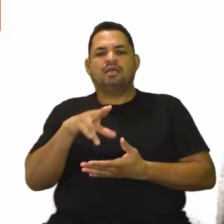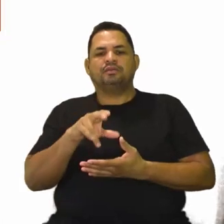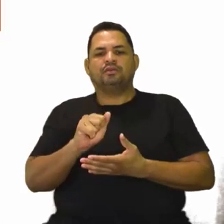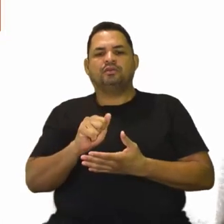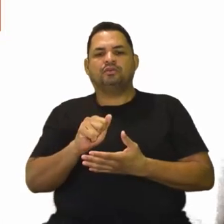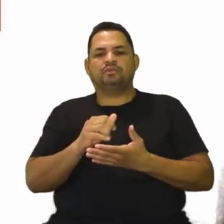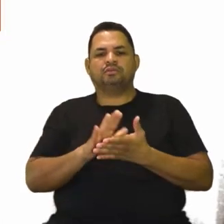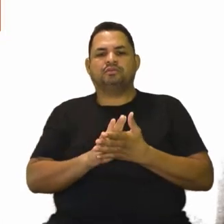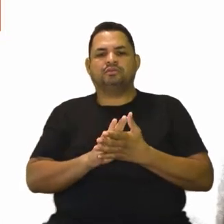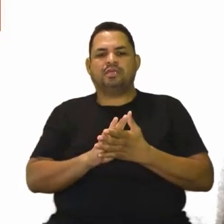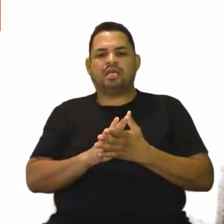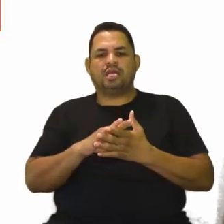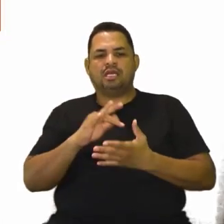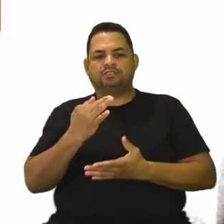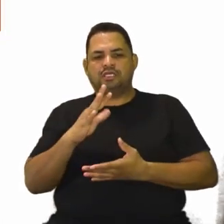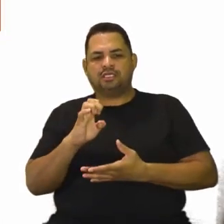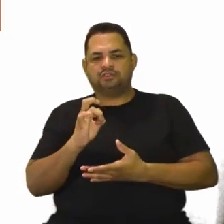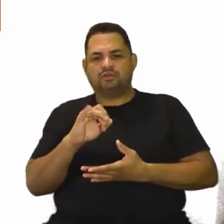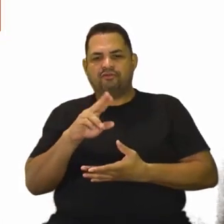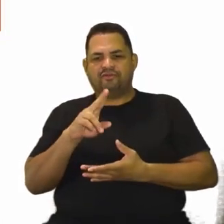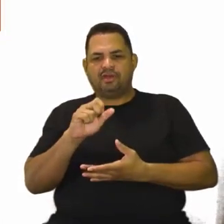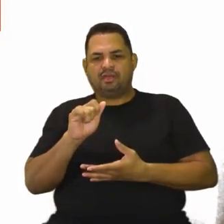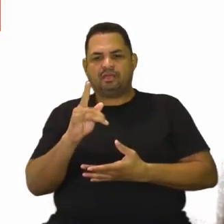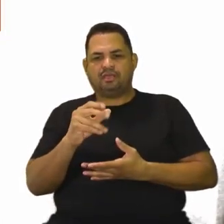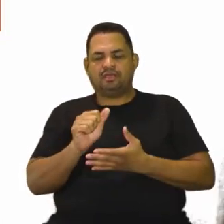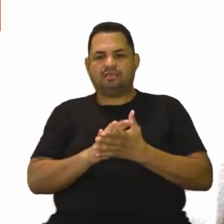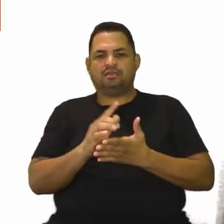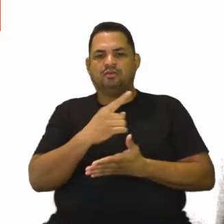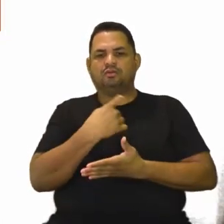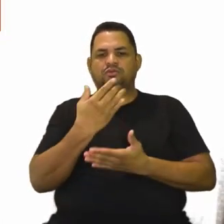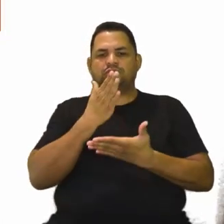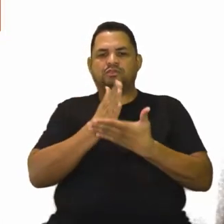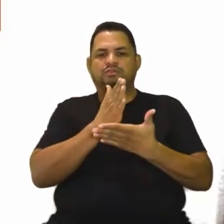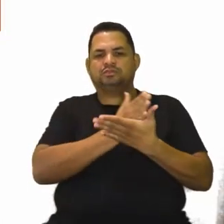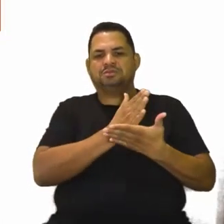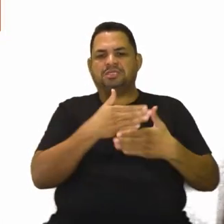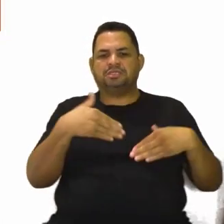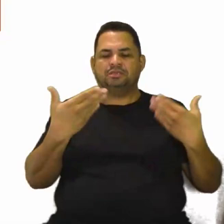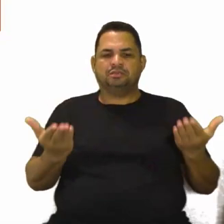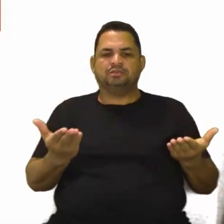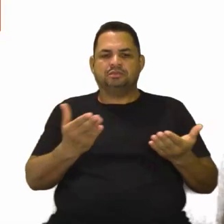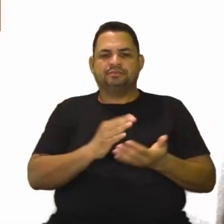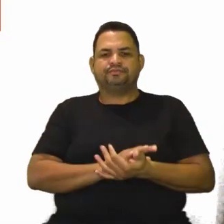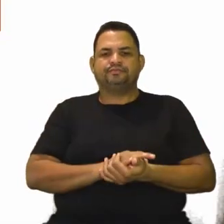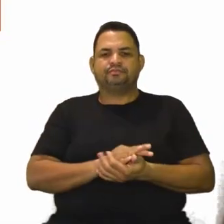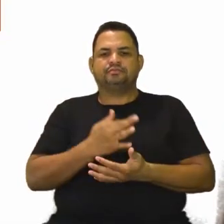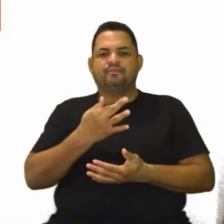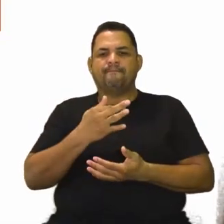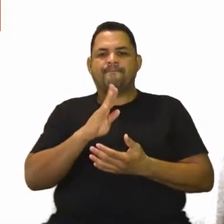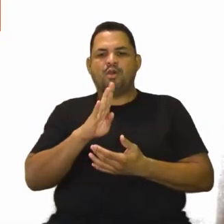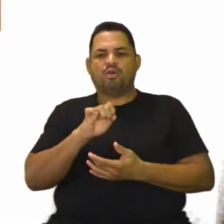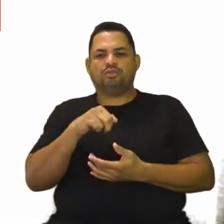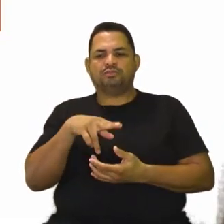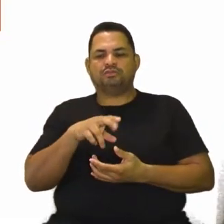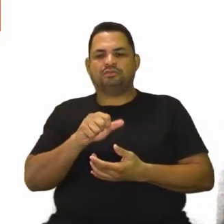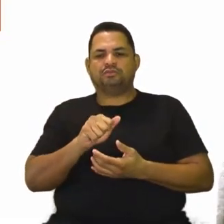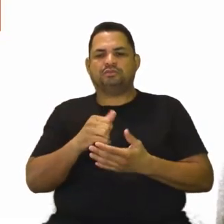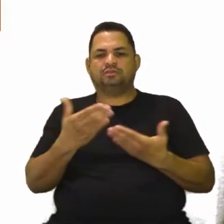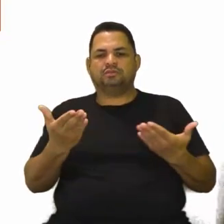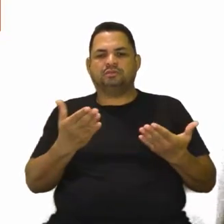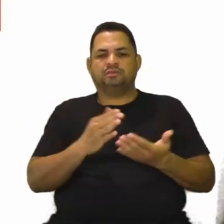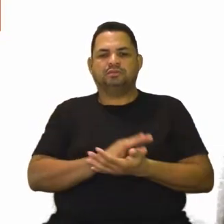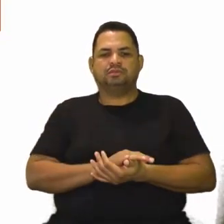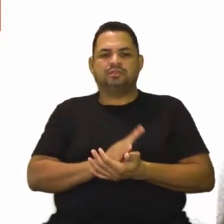Estônia, a Tchecoslováquia. Hoje elas estão desmembradas em Bósnia, Zegovina,